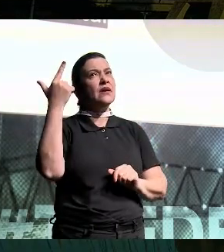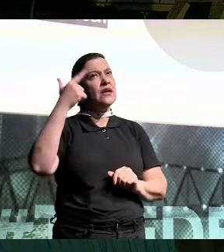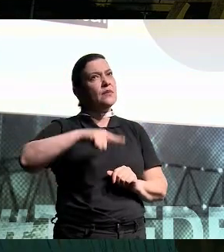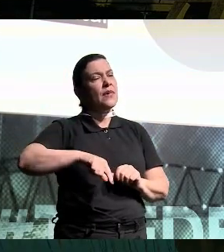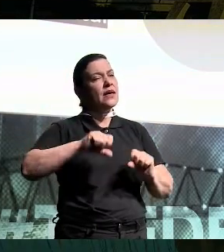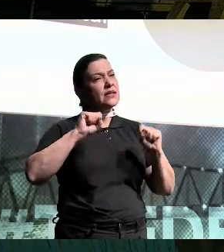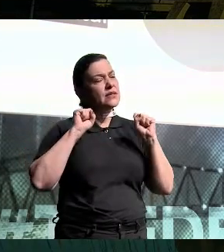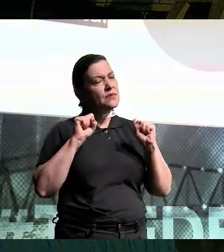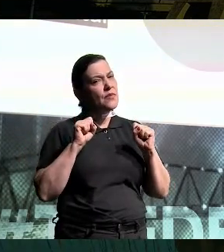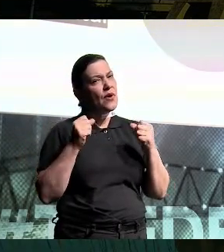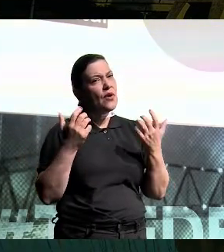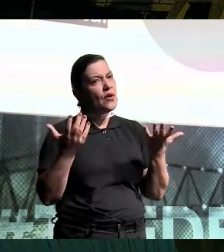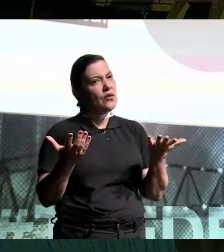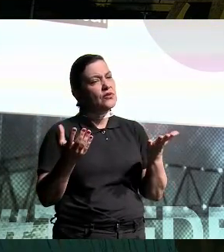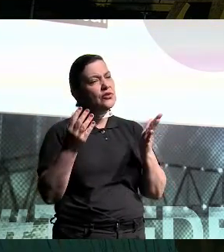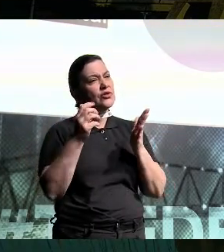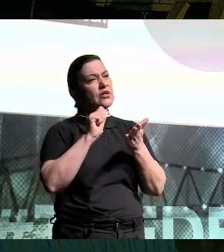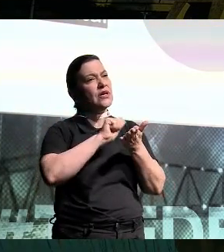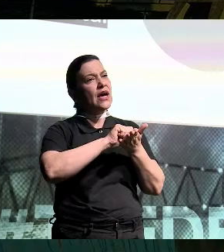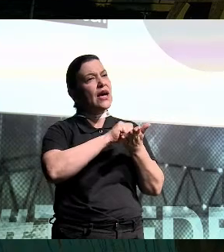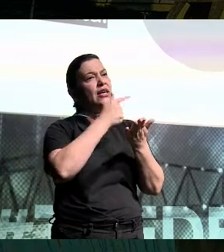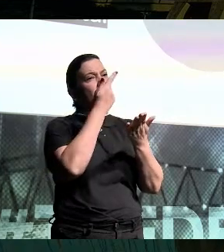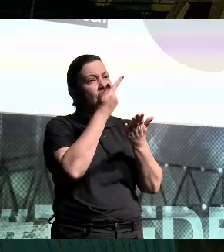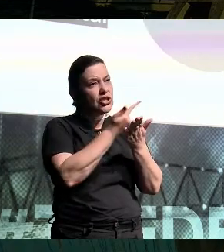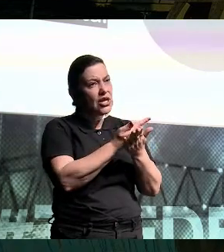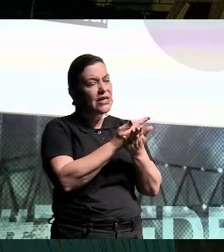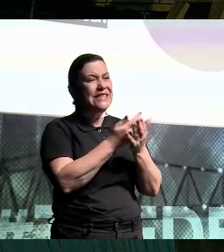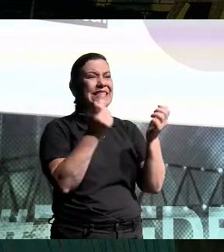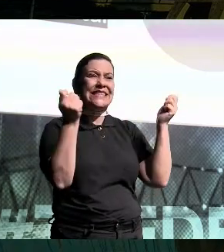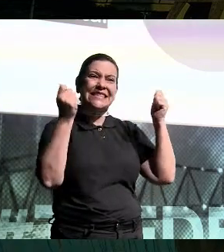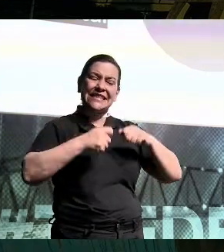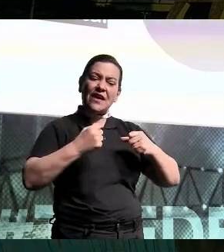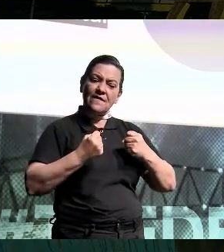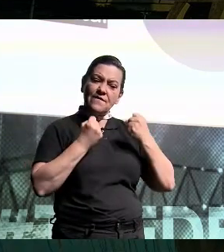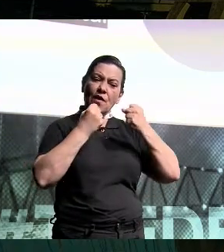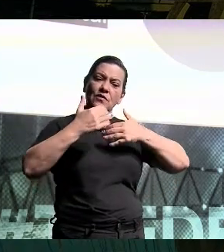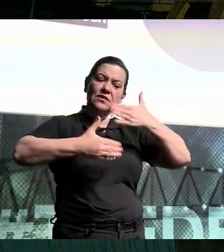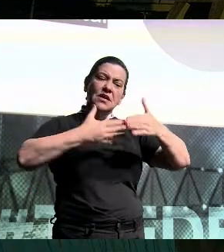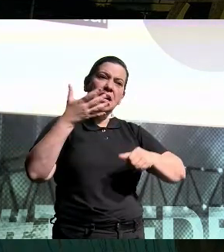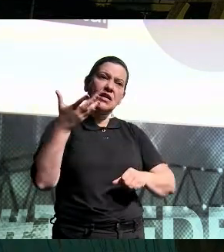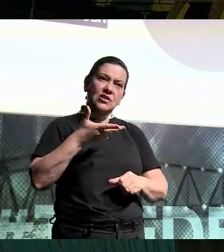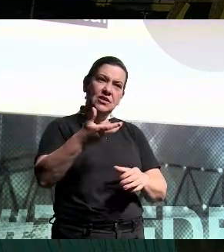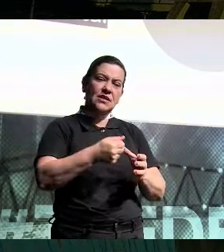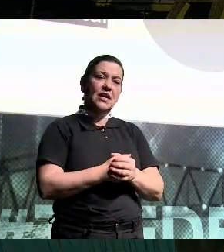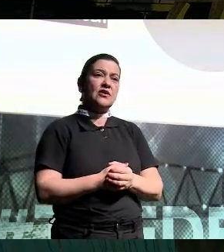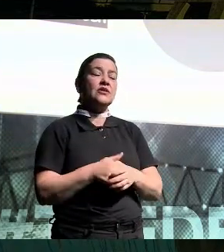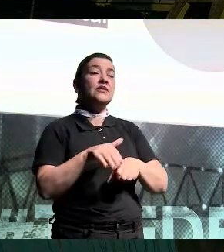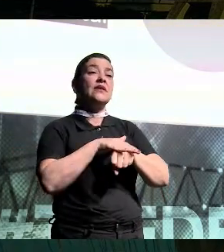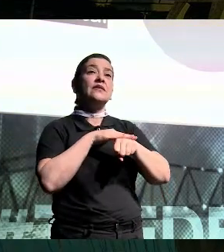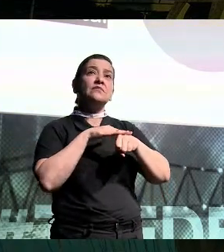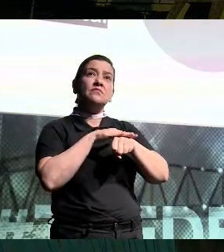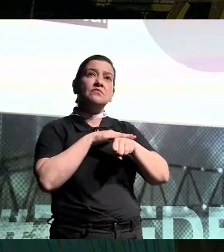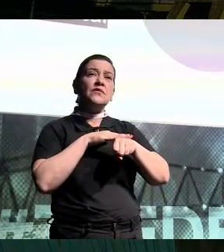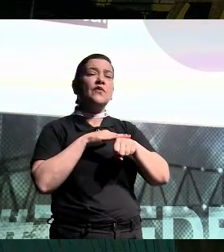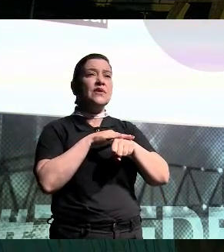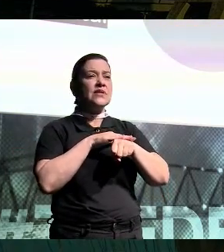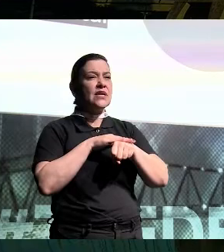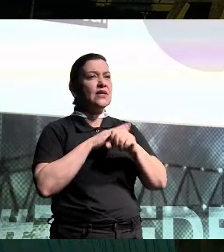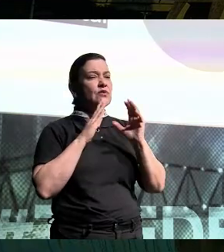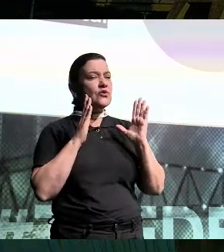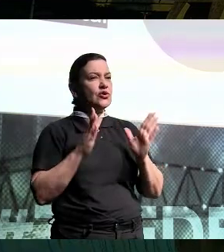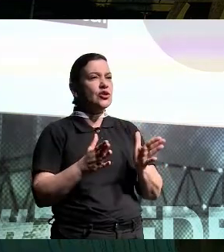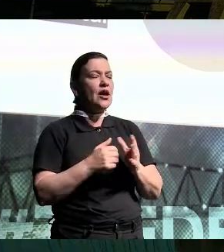pode trazer para dentro dessas agendas para que ela ganhe mais força e ela ganhe mais agilidade? A gente estava até agora há pouco, inclusive, num